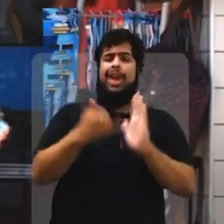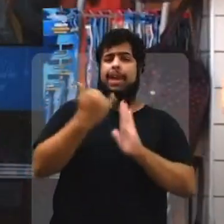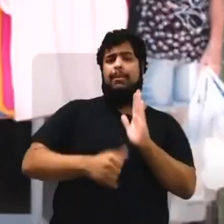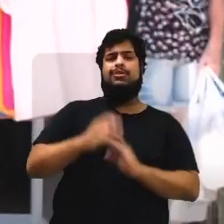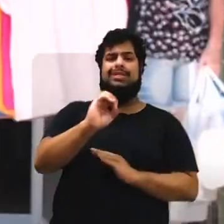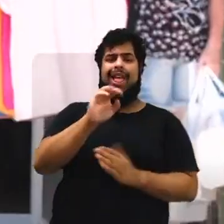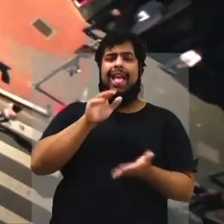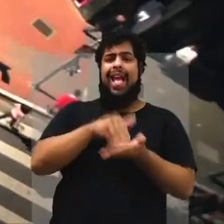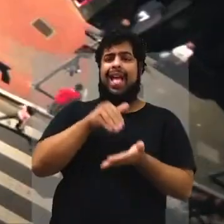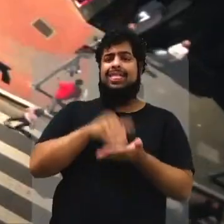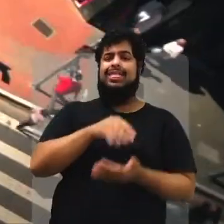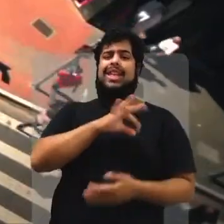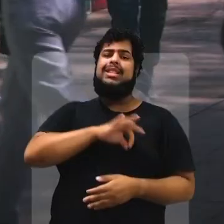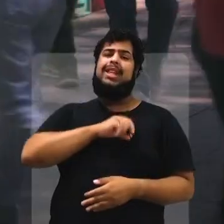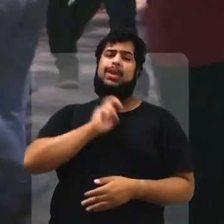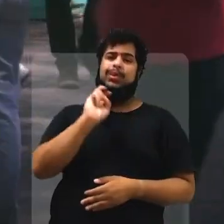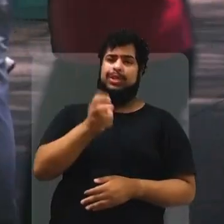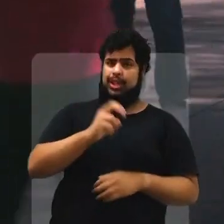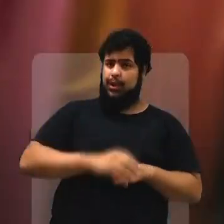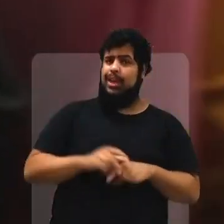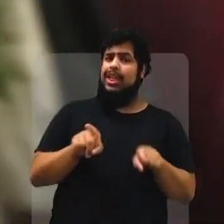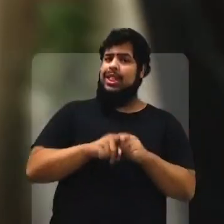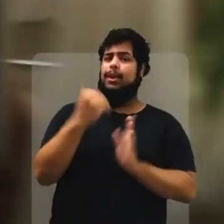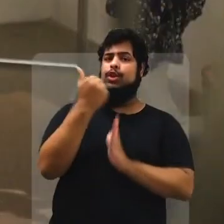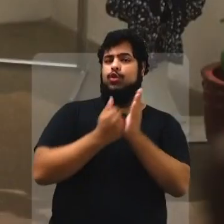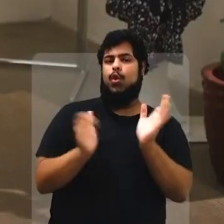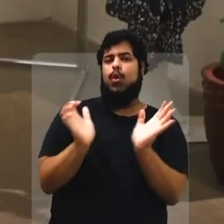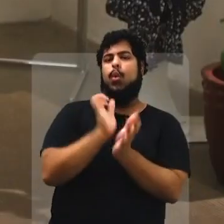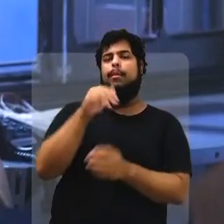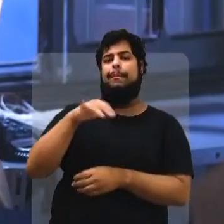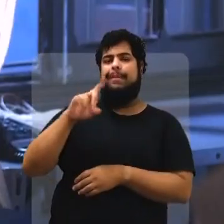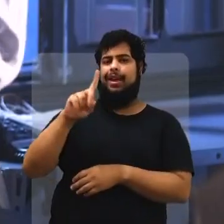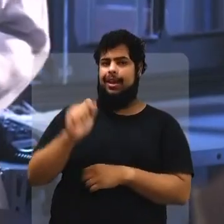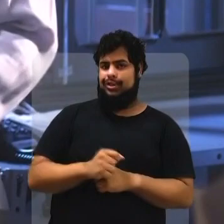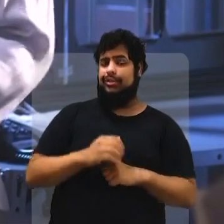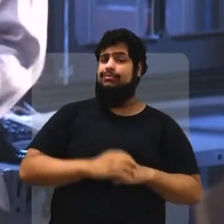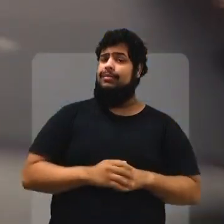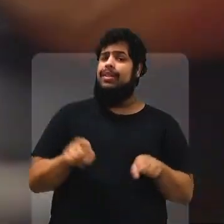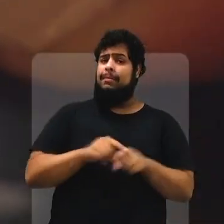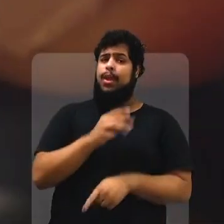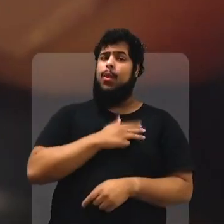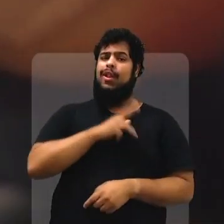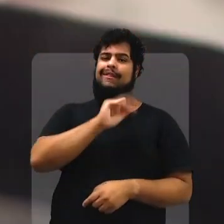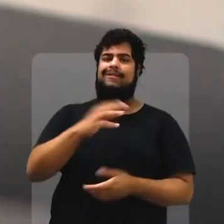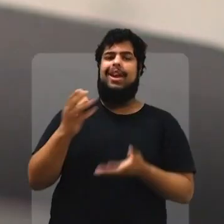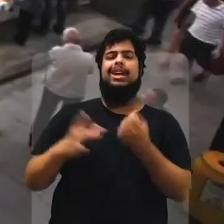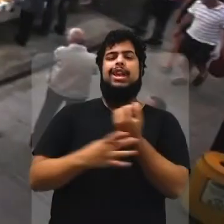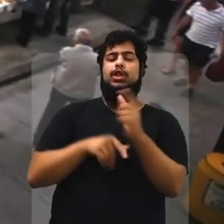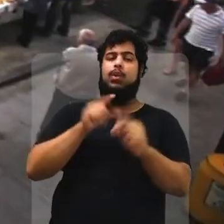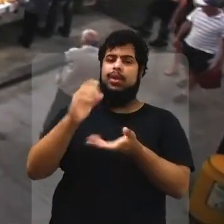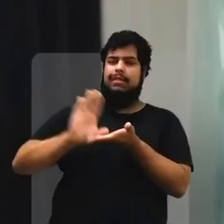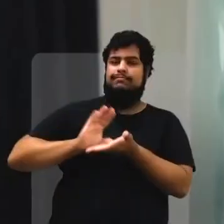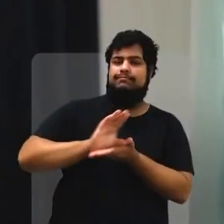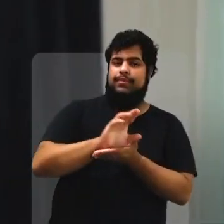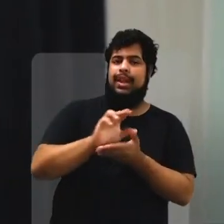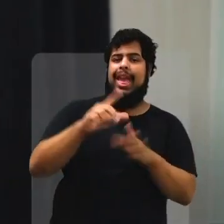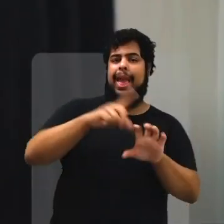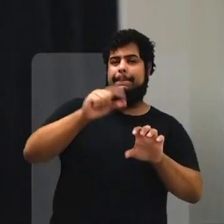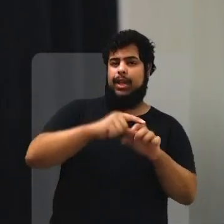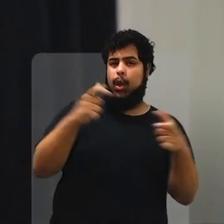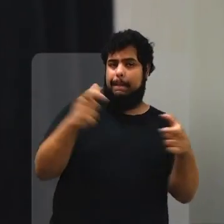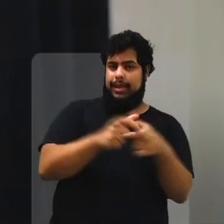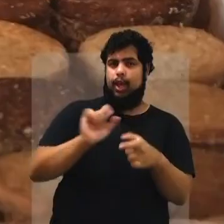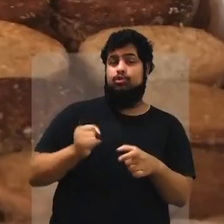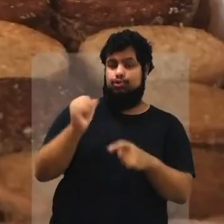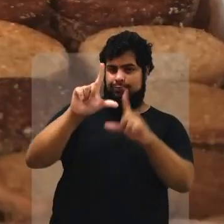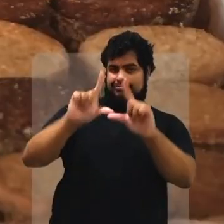Lula para melhorar o Brasil. Com Lula, vai ter imposto de renda zero para quem ganha até 5 mil reais. Lula vai garantir crédito a